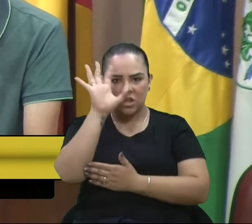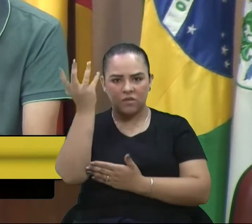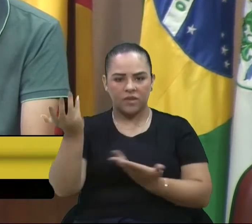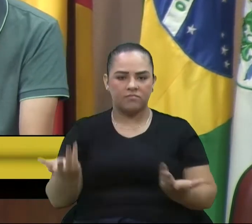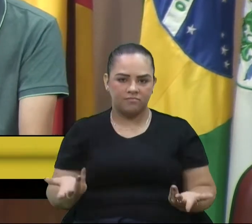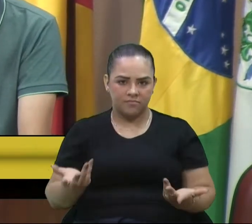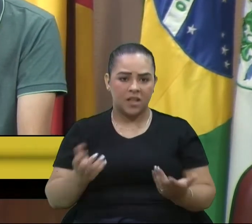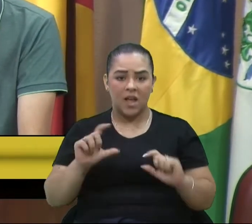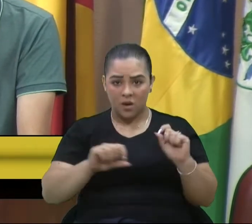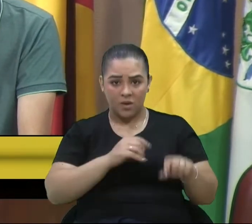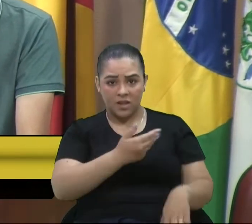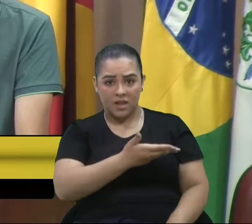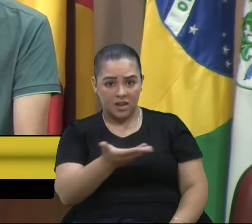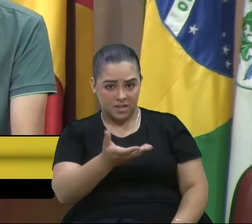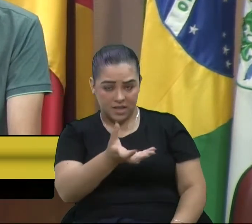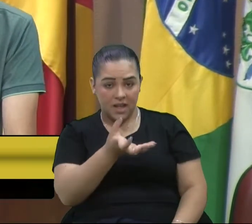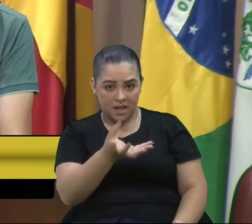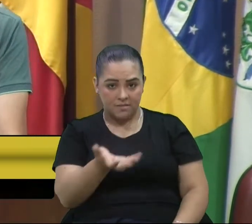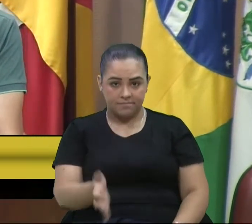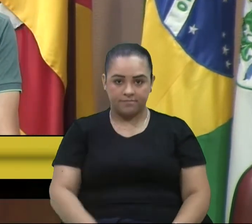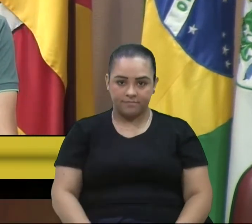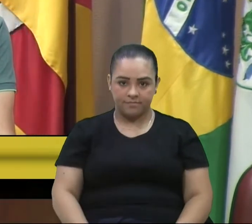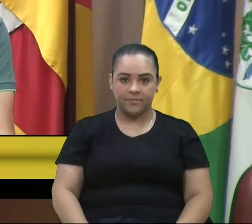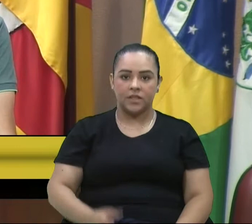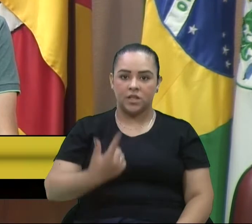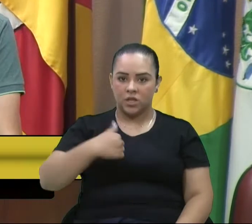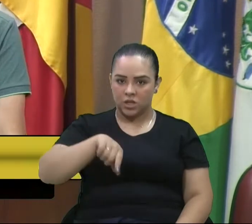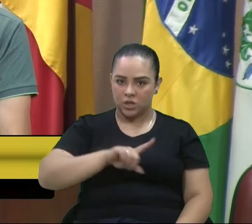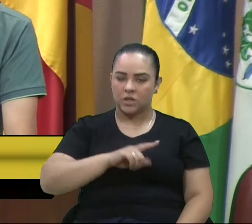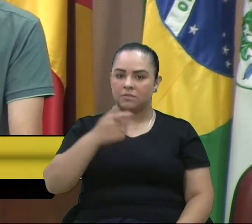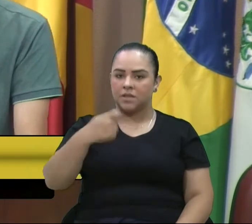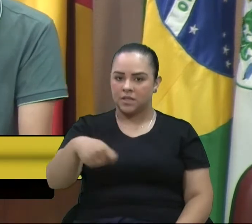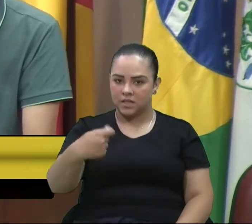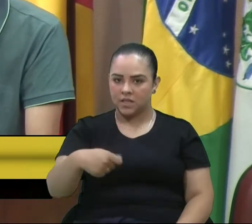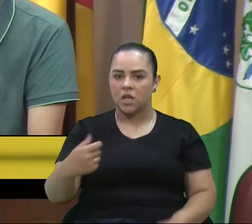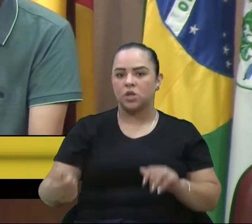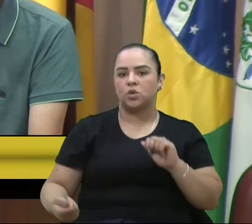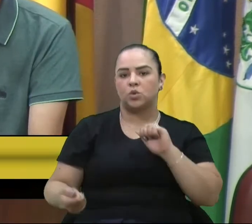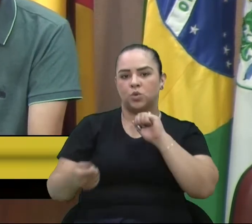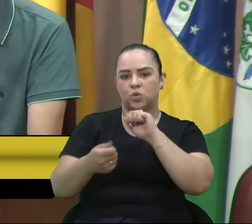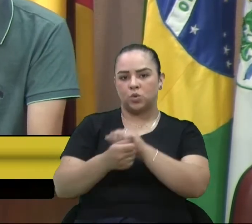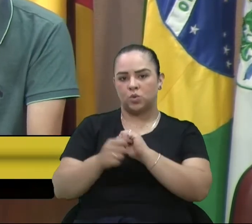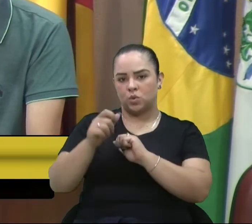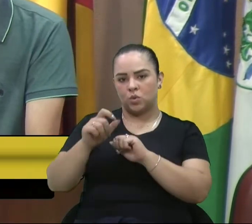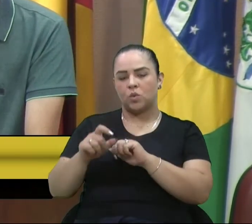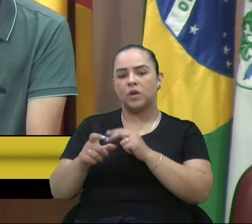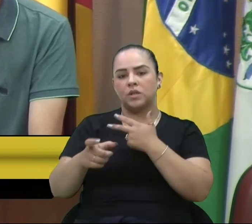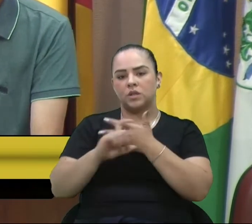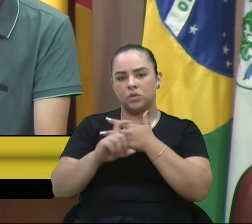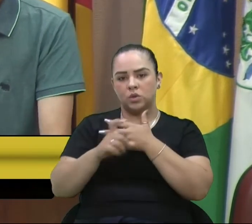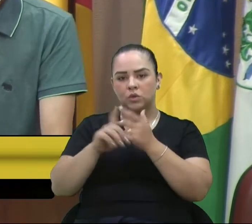é isso, pessoal, e é isso que nós temos que engajar, junto do executivo achar soluções.